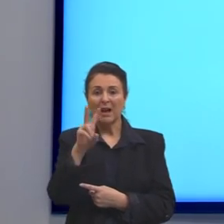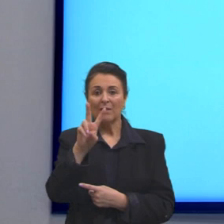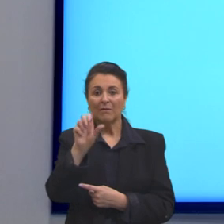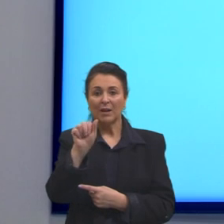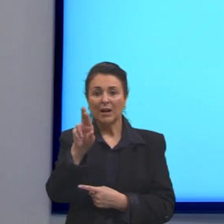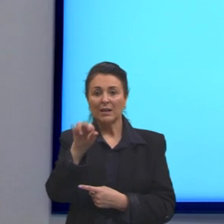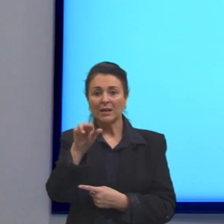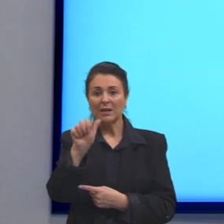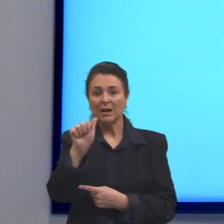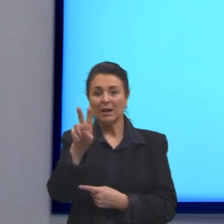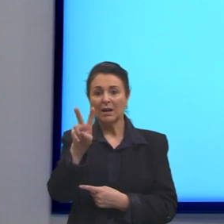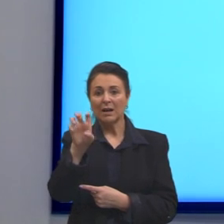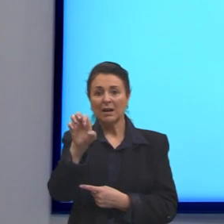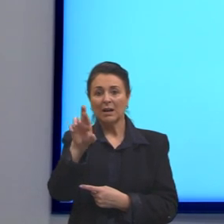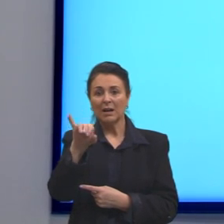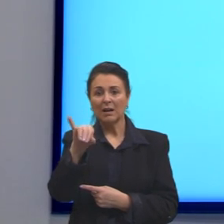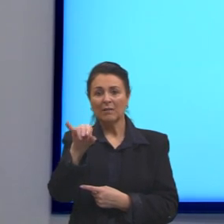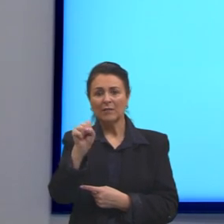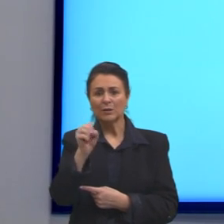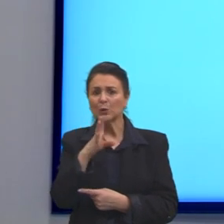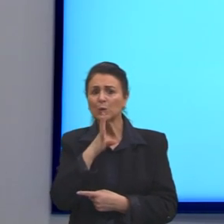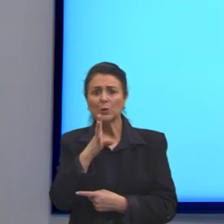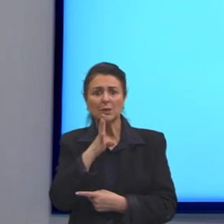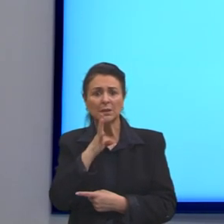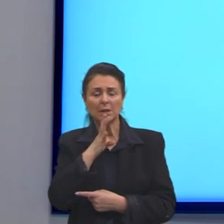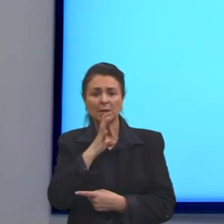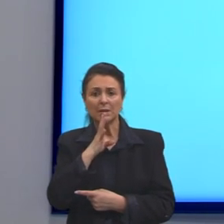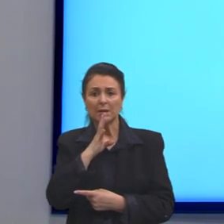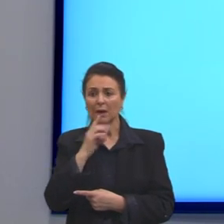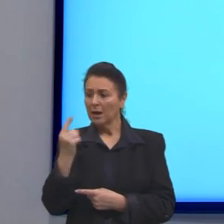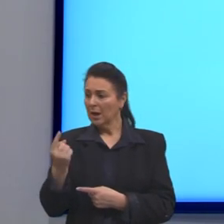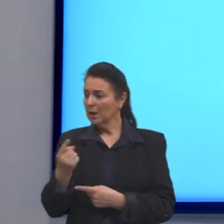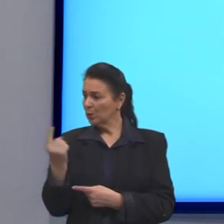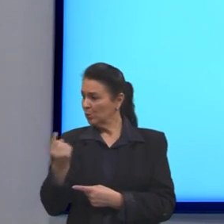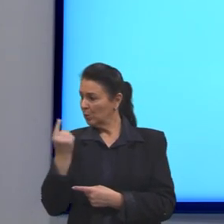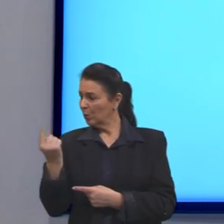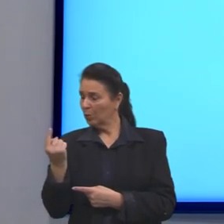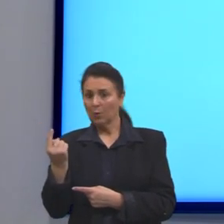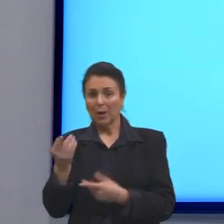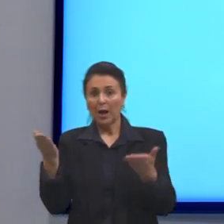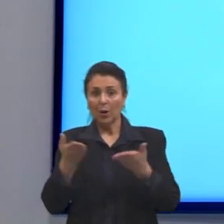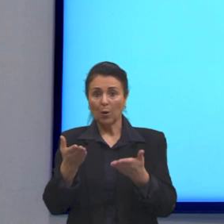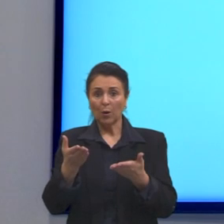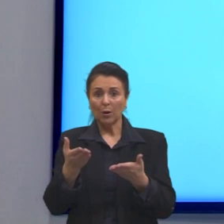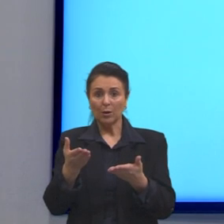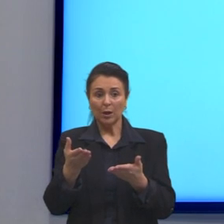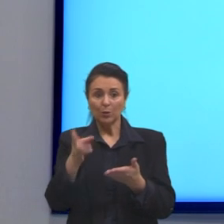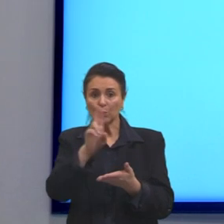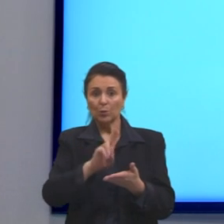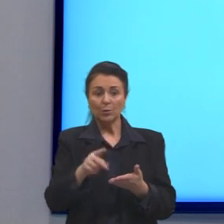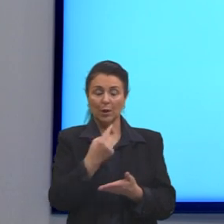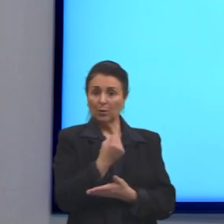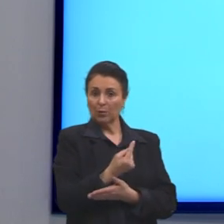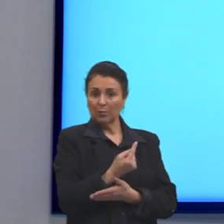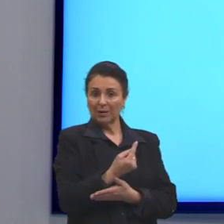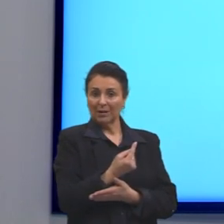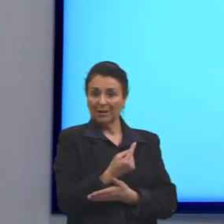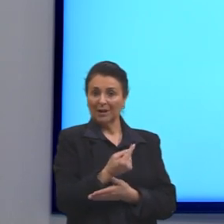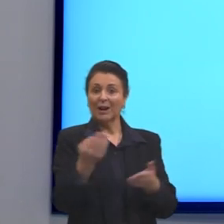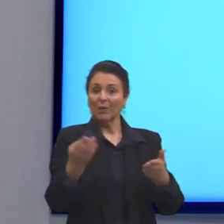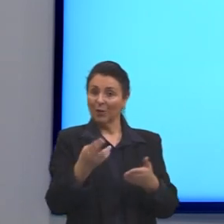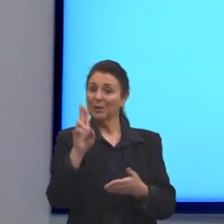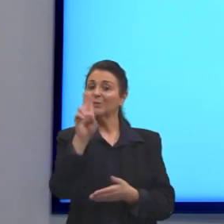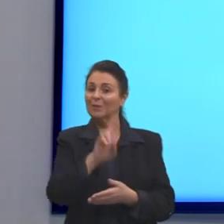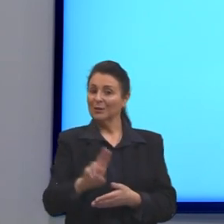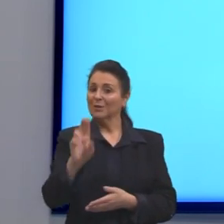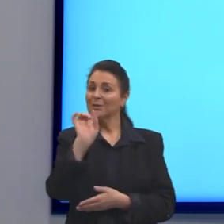que eu isolei o M, eu tenho uma variável apenas. Então, eu consigo resolver utilizando só o H, que é a nossa